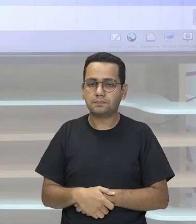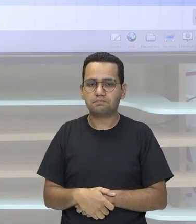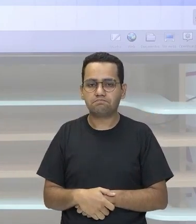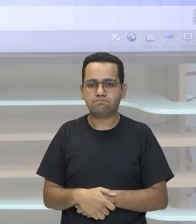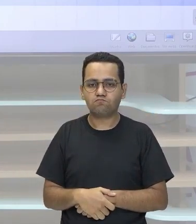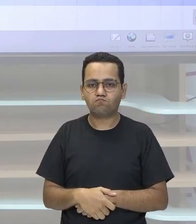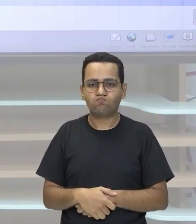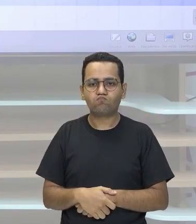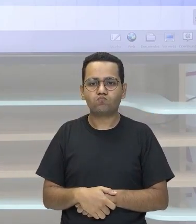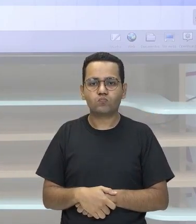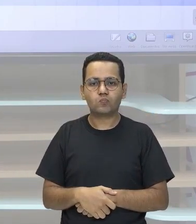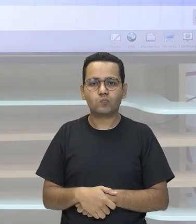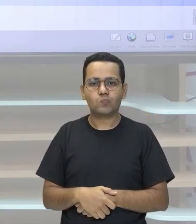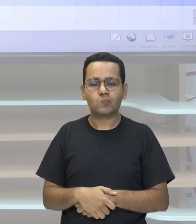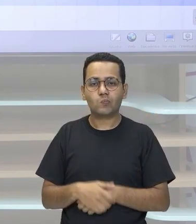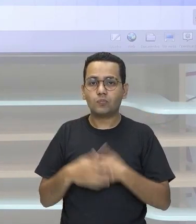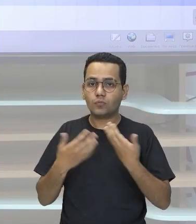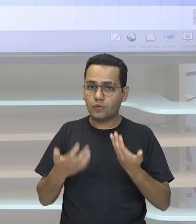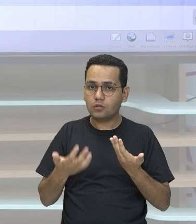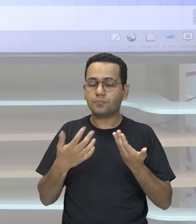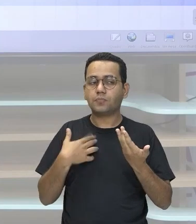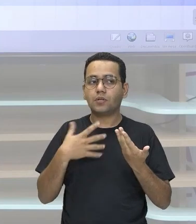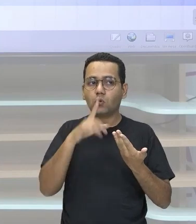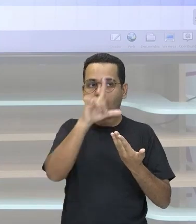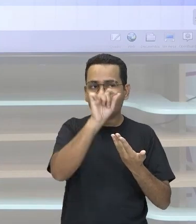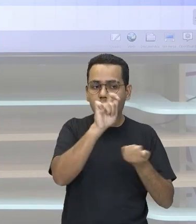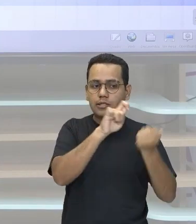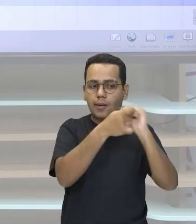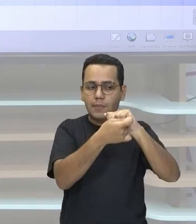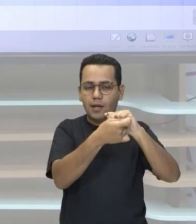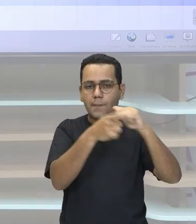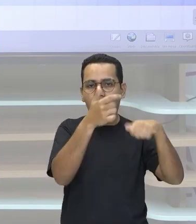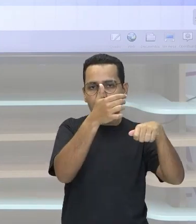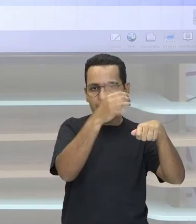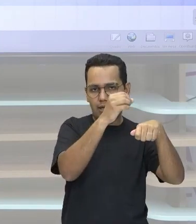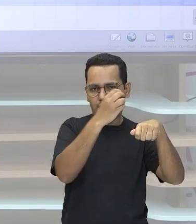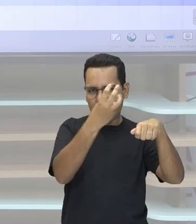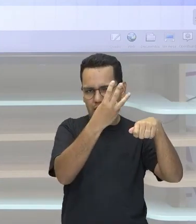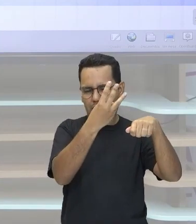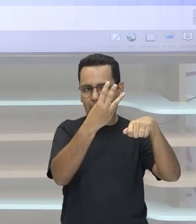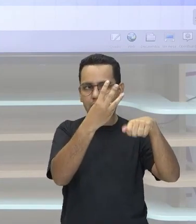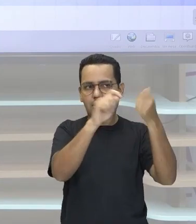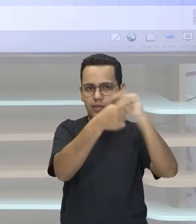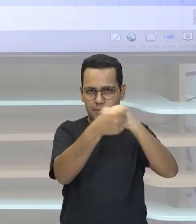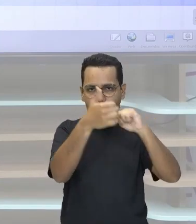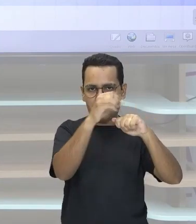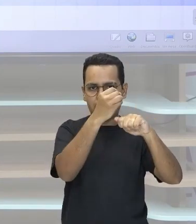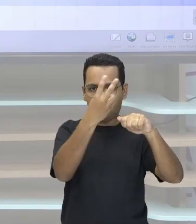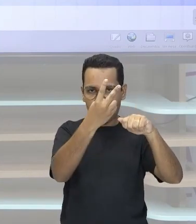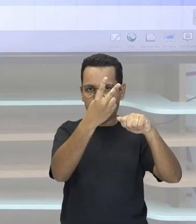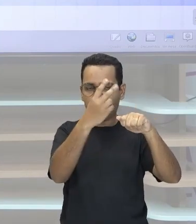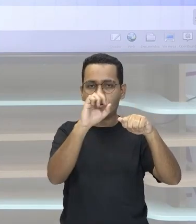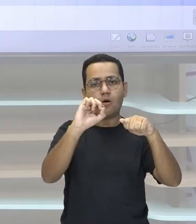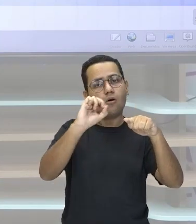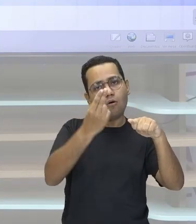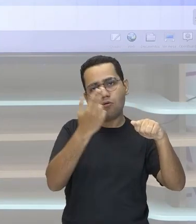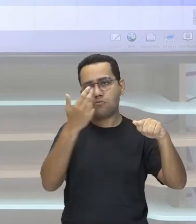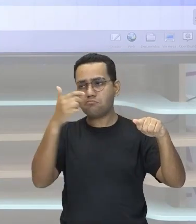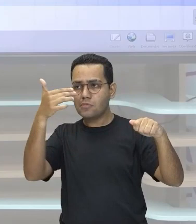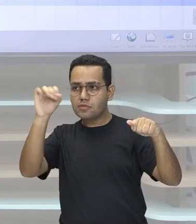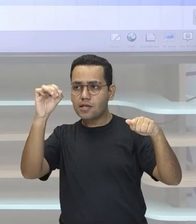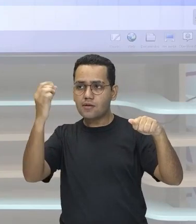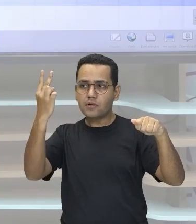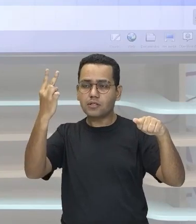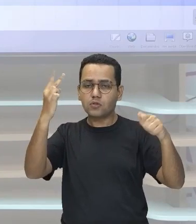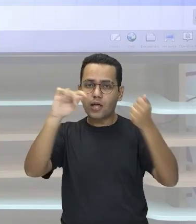trazer Esse 10 elevado a 2 Para 10 elevado a 3 Ou se quer pegar O 10 elevado a 3 E manipular Para 10 elevado a 2